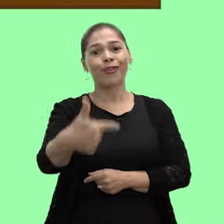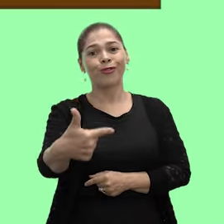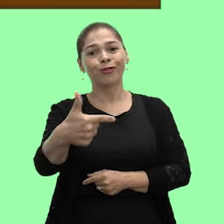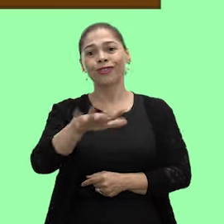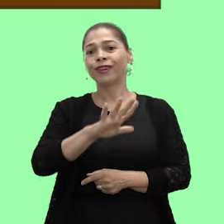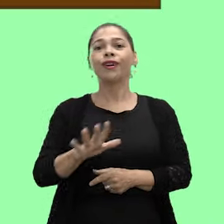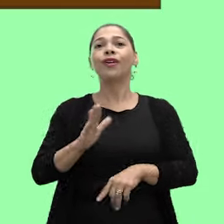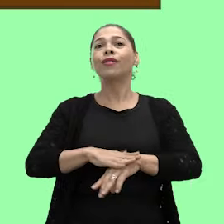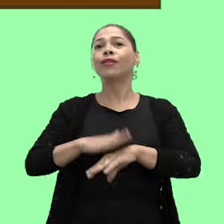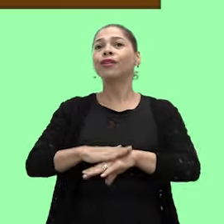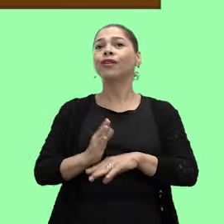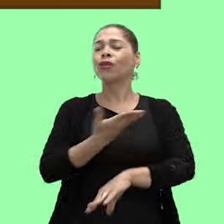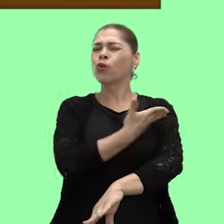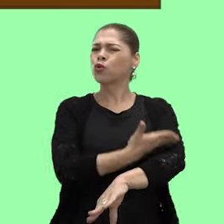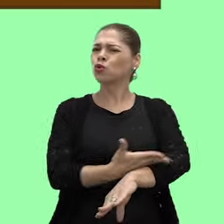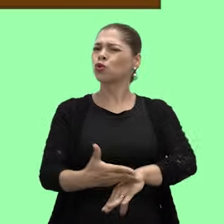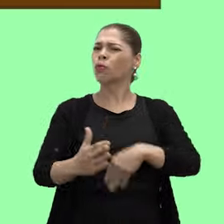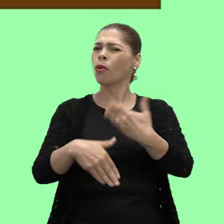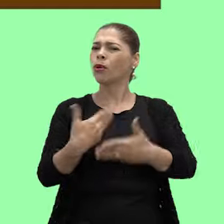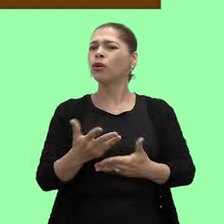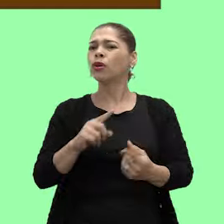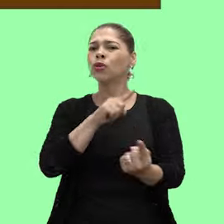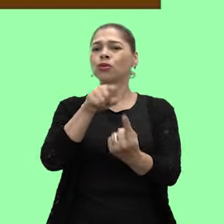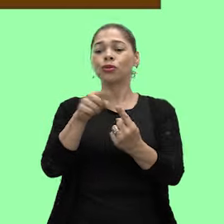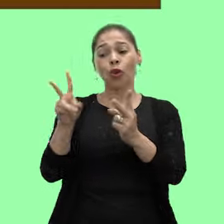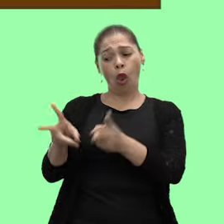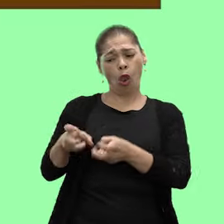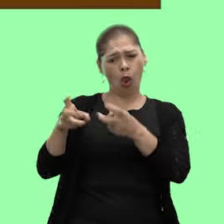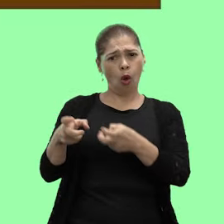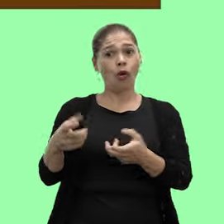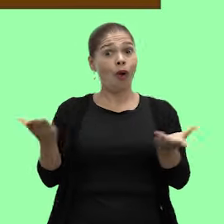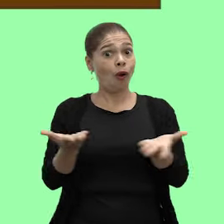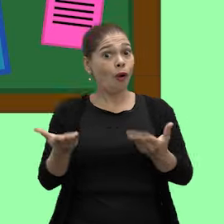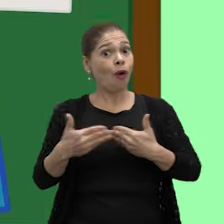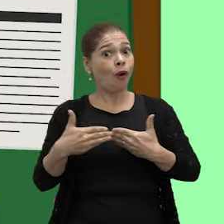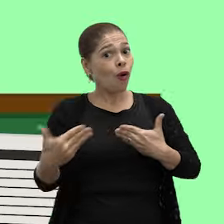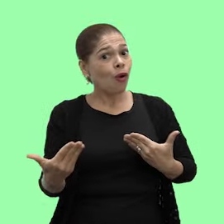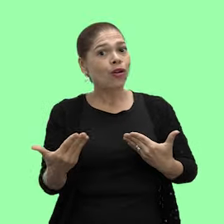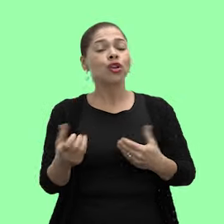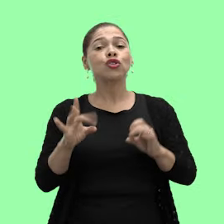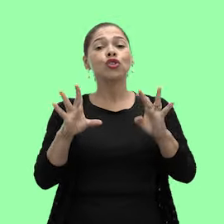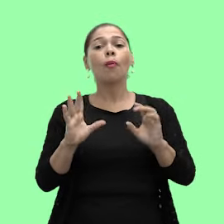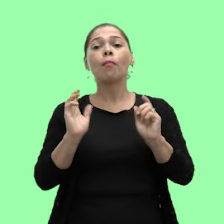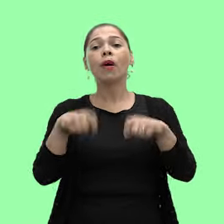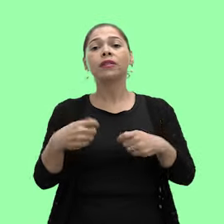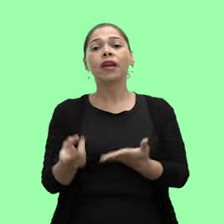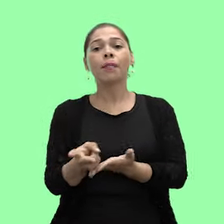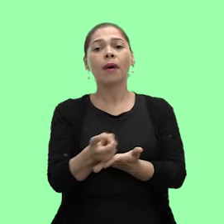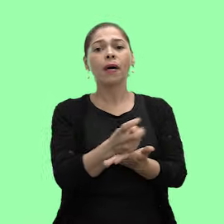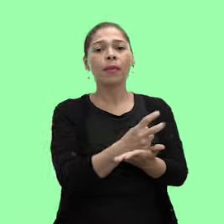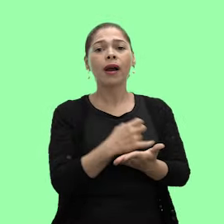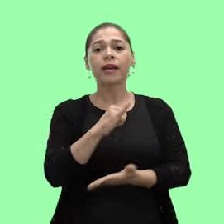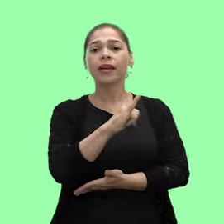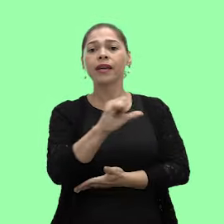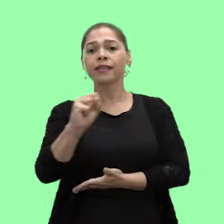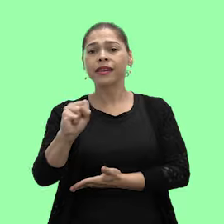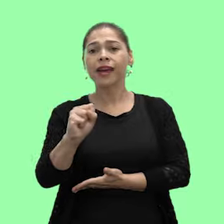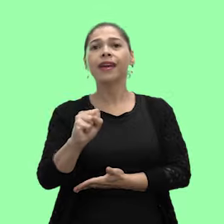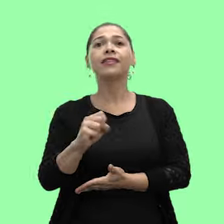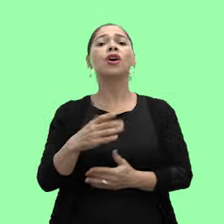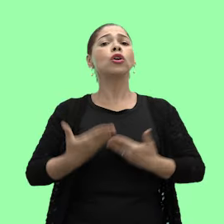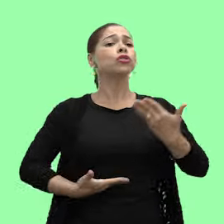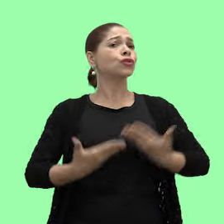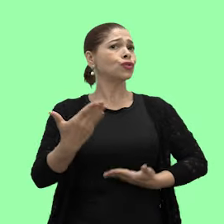de uma utilidade para outrem, prestado com habitualidade e intuito de lucro. Atualmente, apenas podem ser